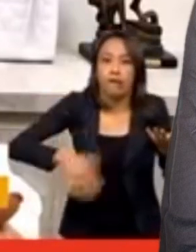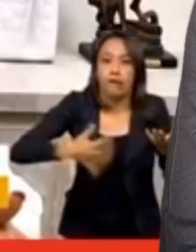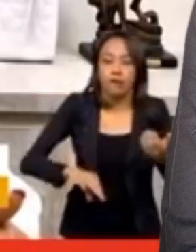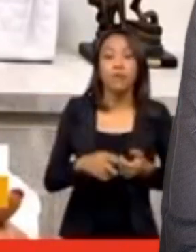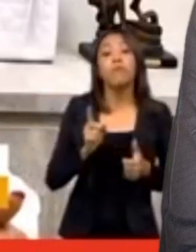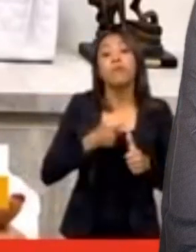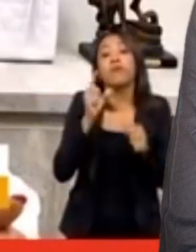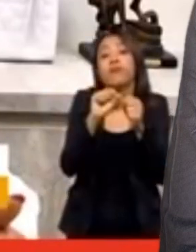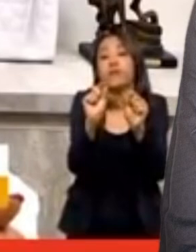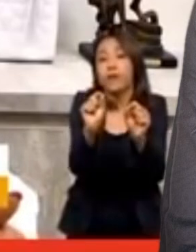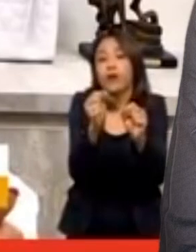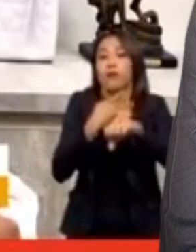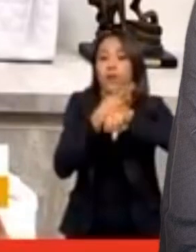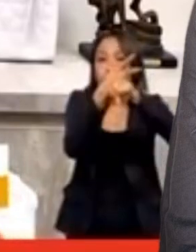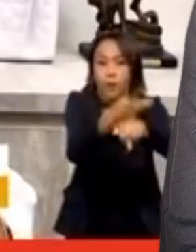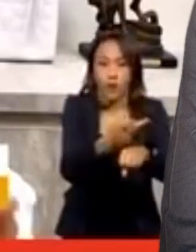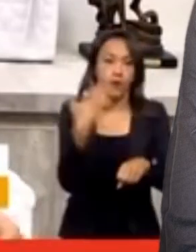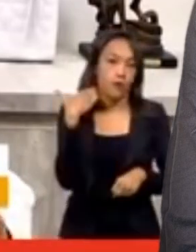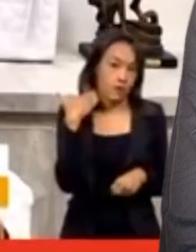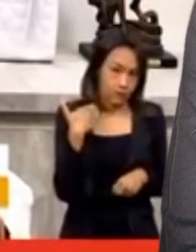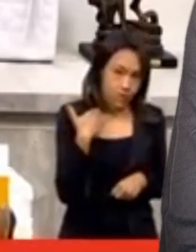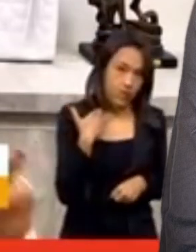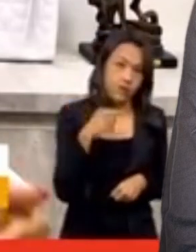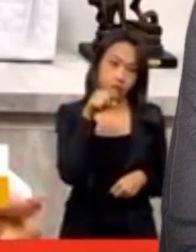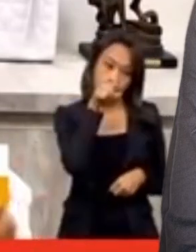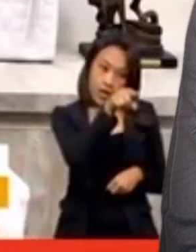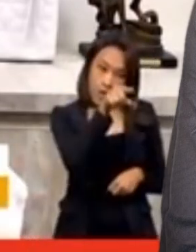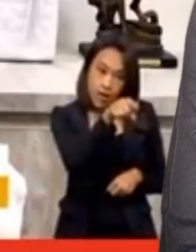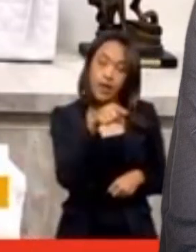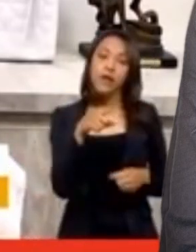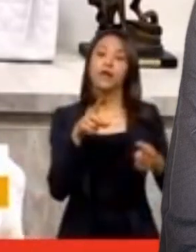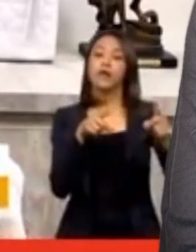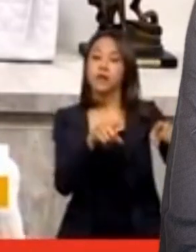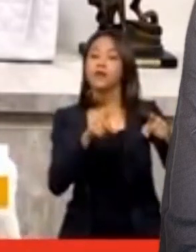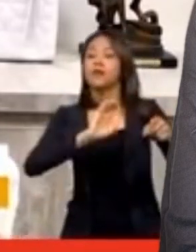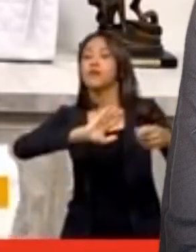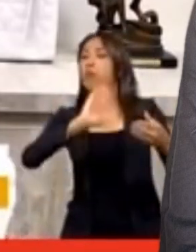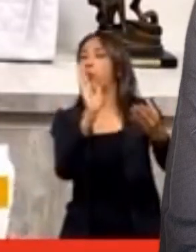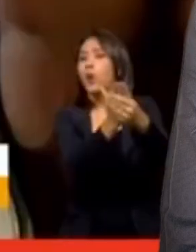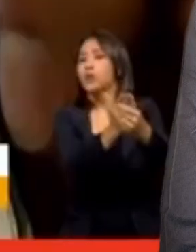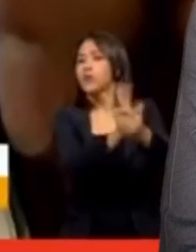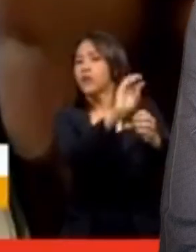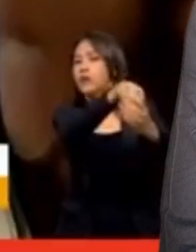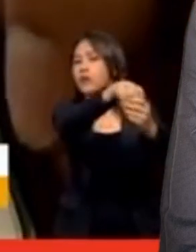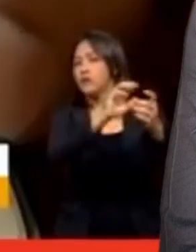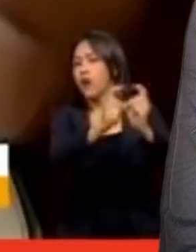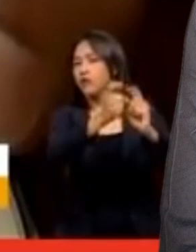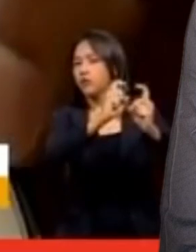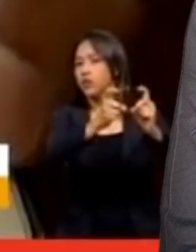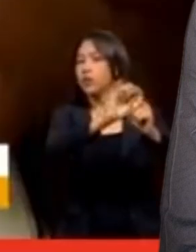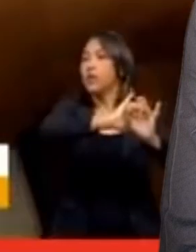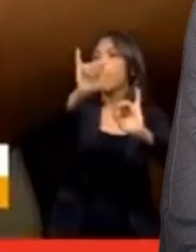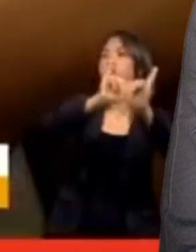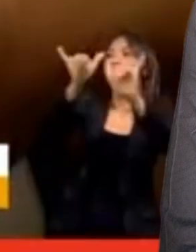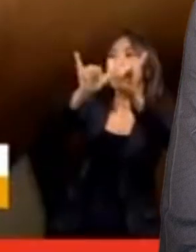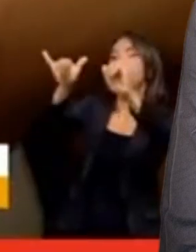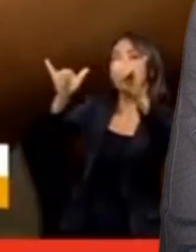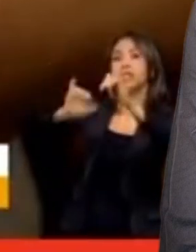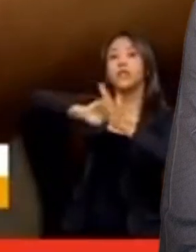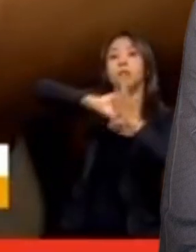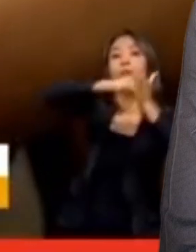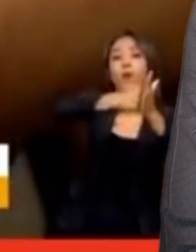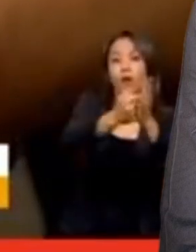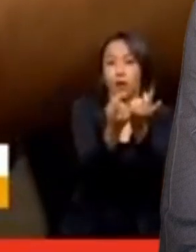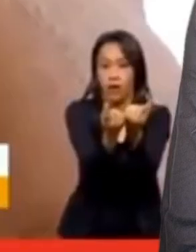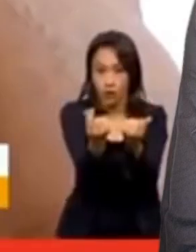procurar a instituição financeira, pra que eles abram, né, um alto de infração interno e comuniquem com os bancos e bloqueiem esse